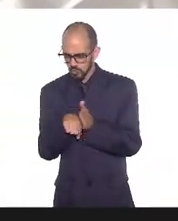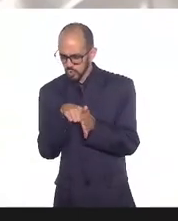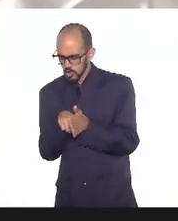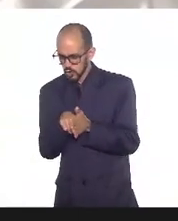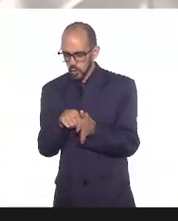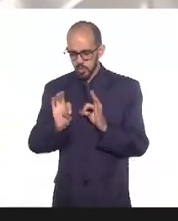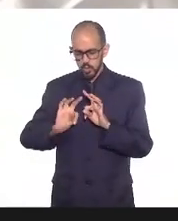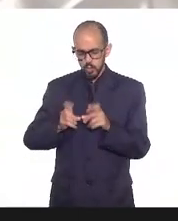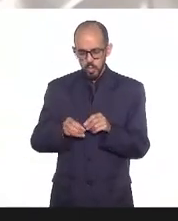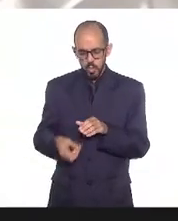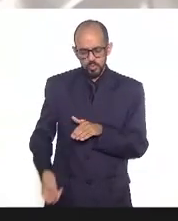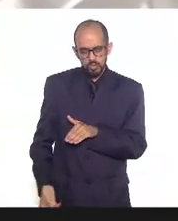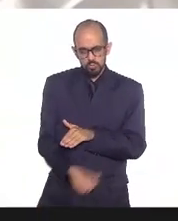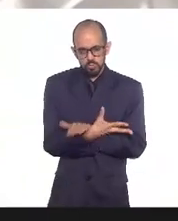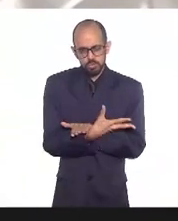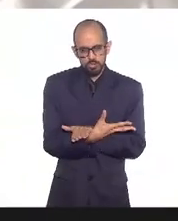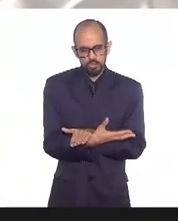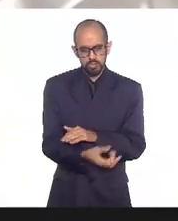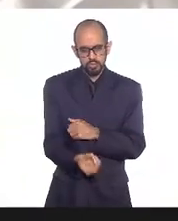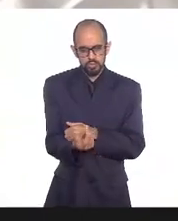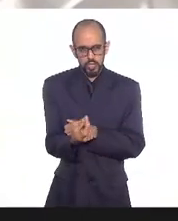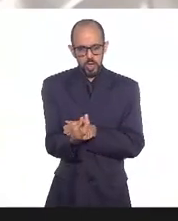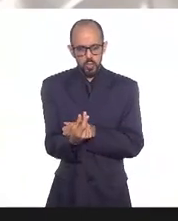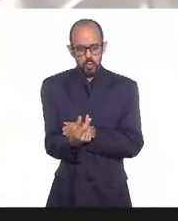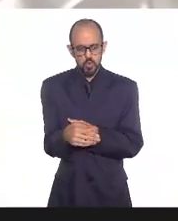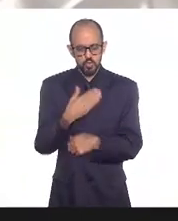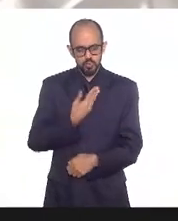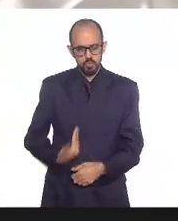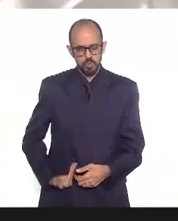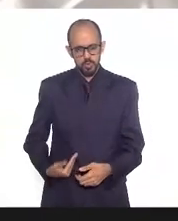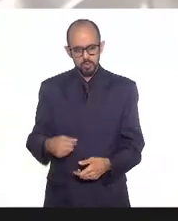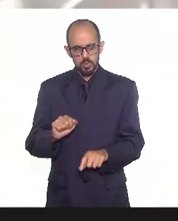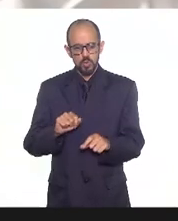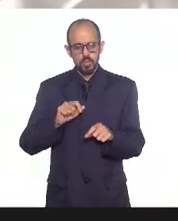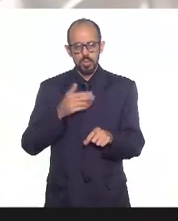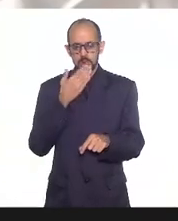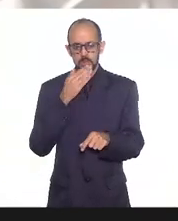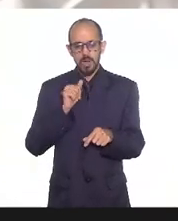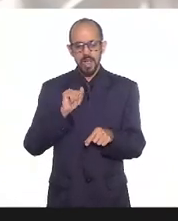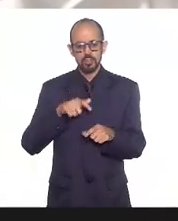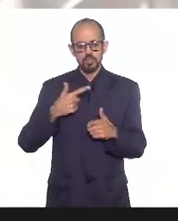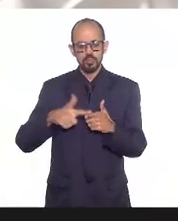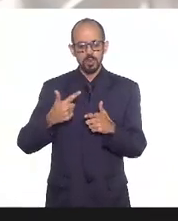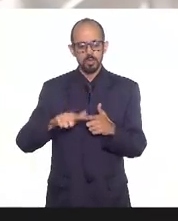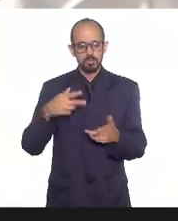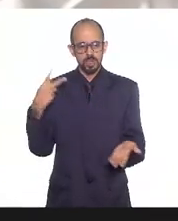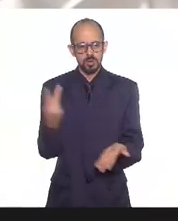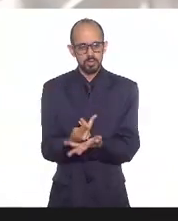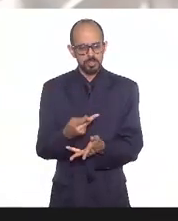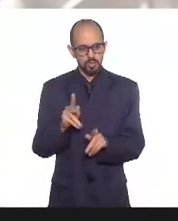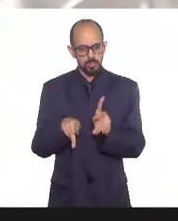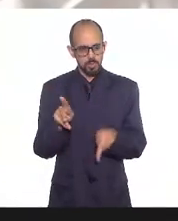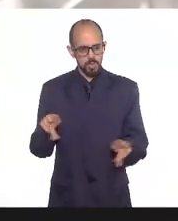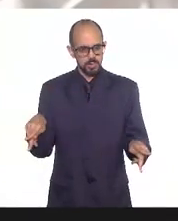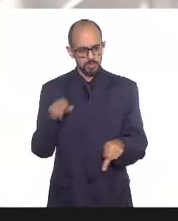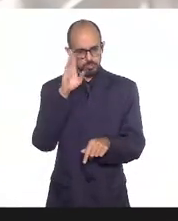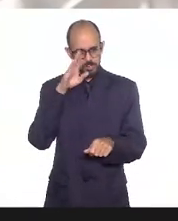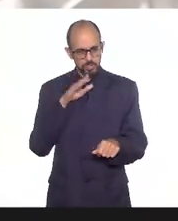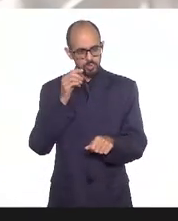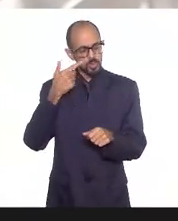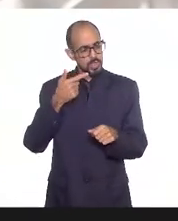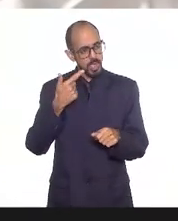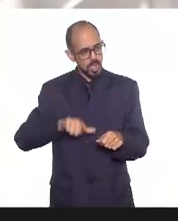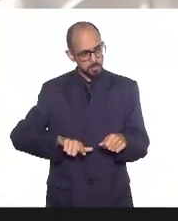desvios de recurso público o que isso causou ao povo brasileiro então eu quero repetir essa frase sabe